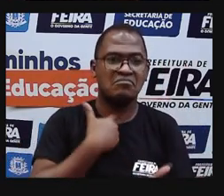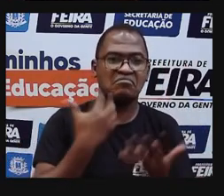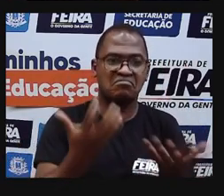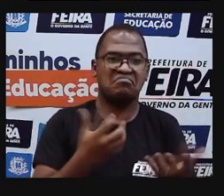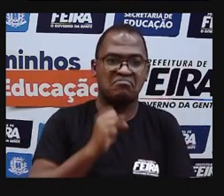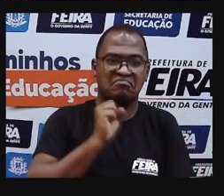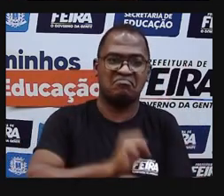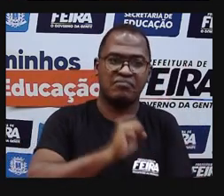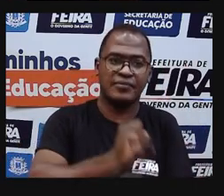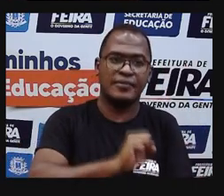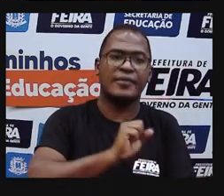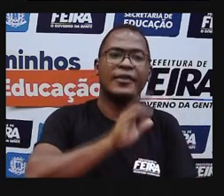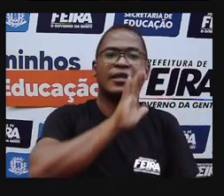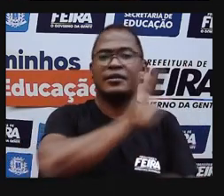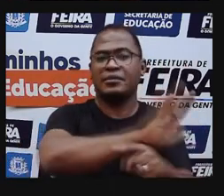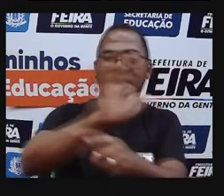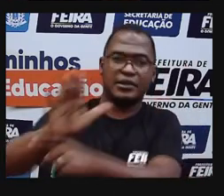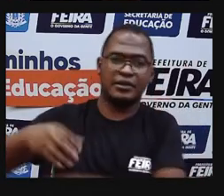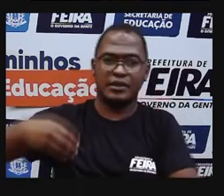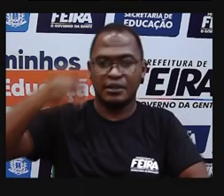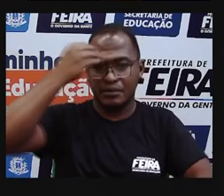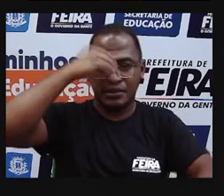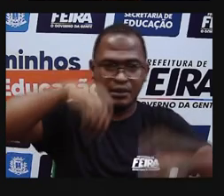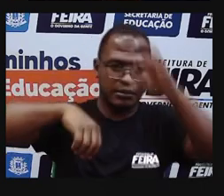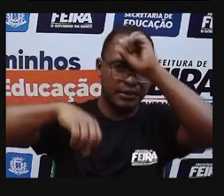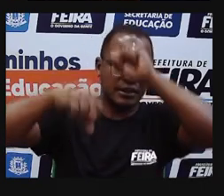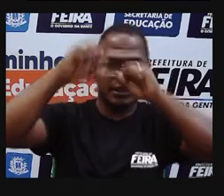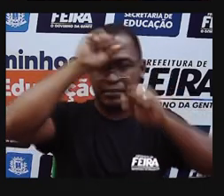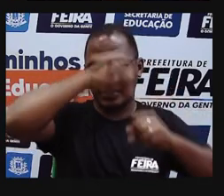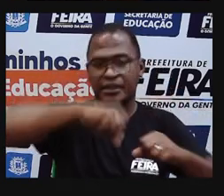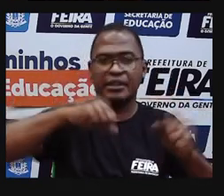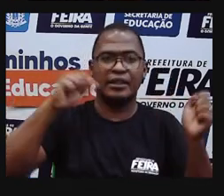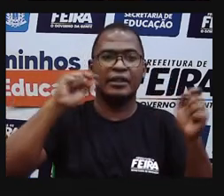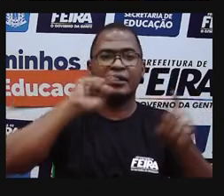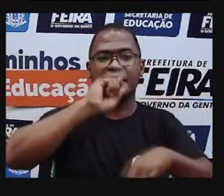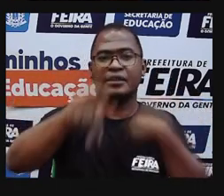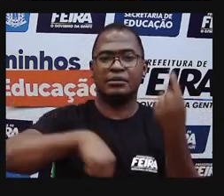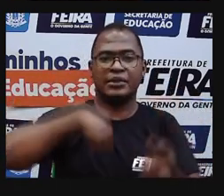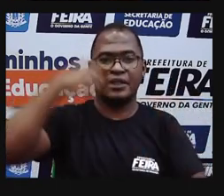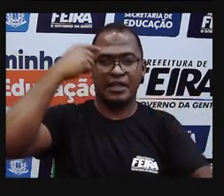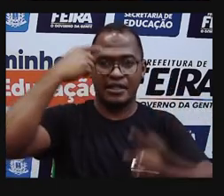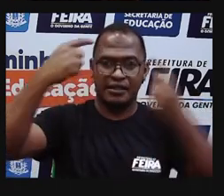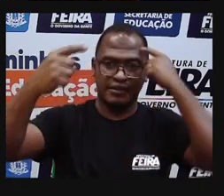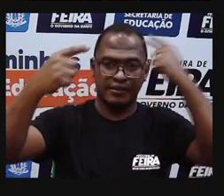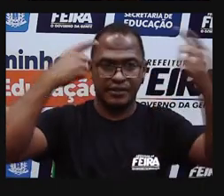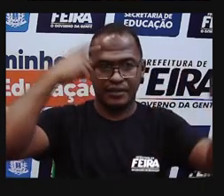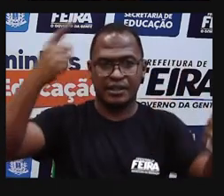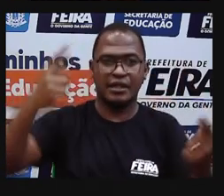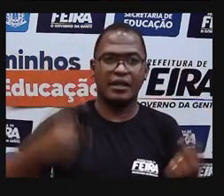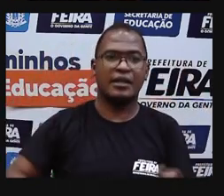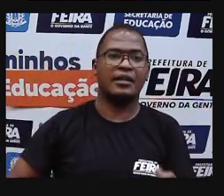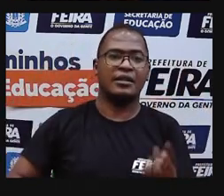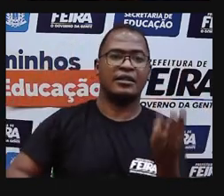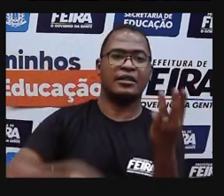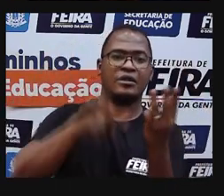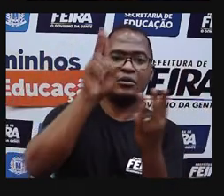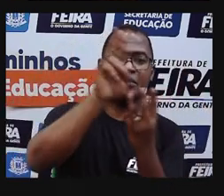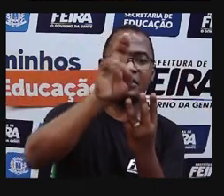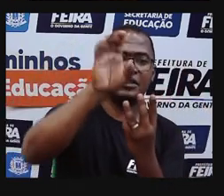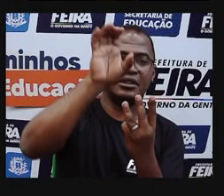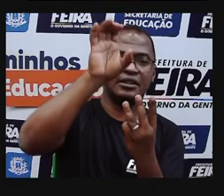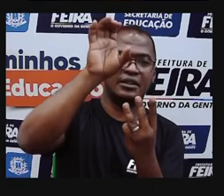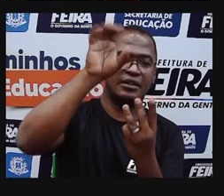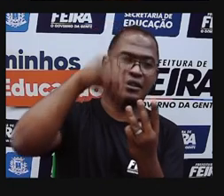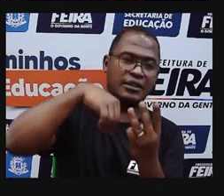acrescentado, né? Que vocês tenham aprendido. Nós fizemos essa revisão das unidades simples e também nós trabalhamos